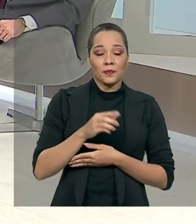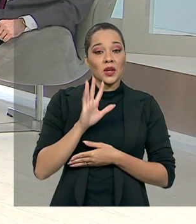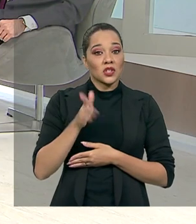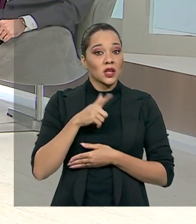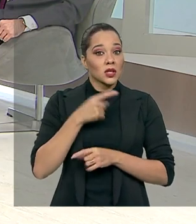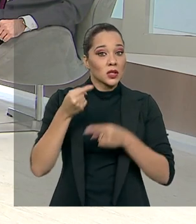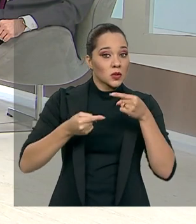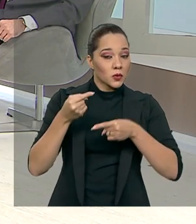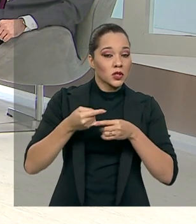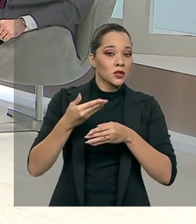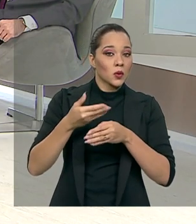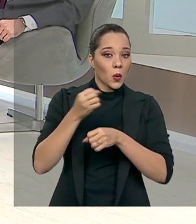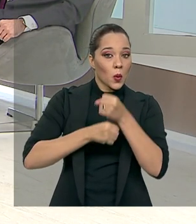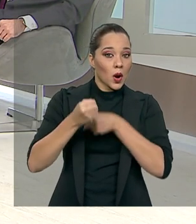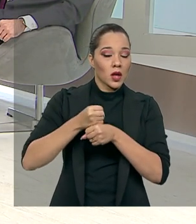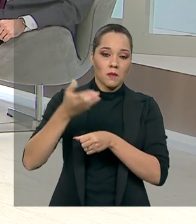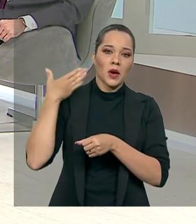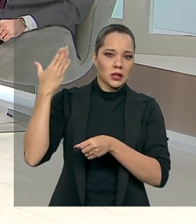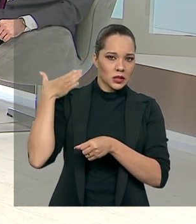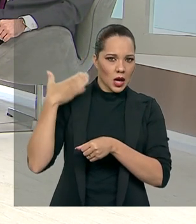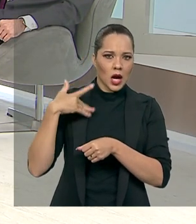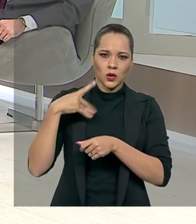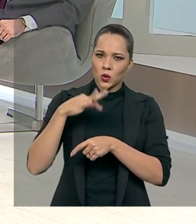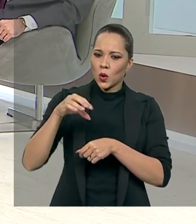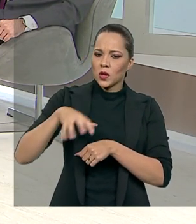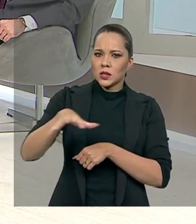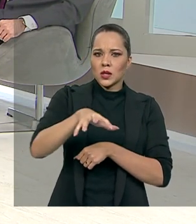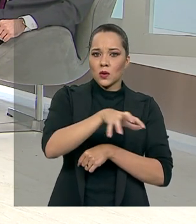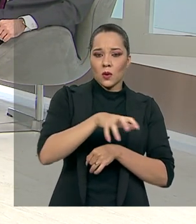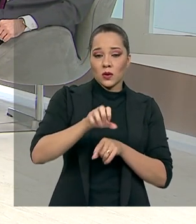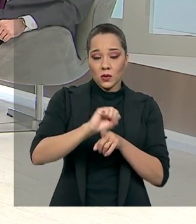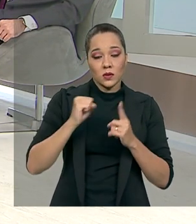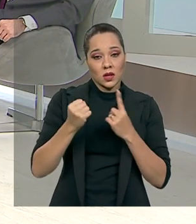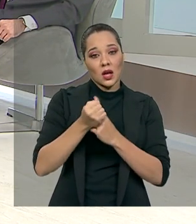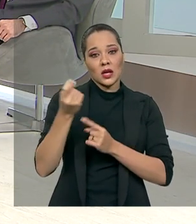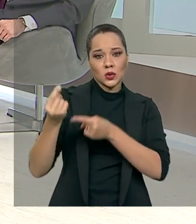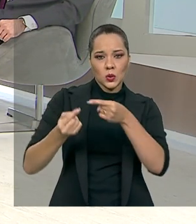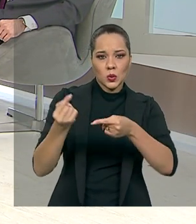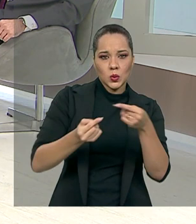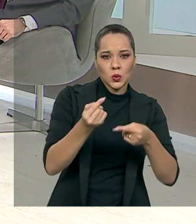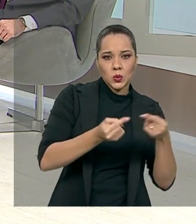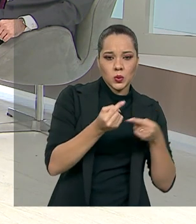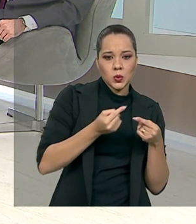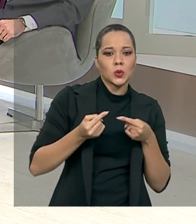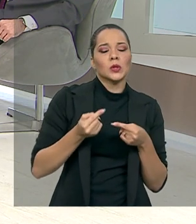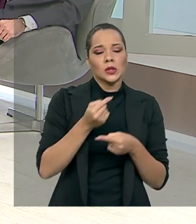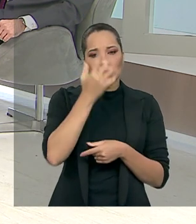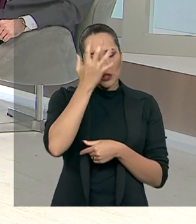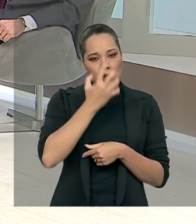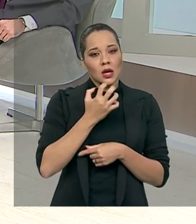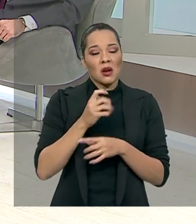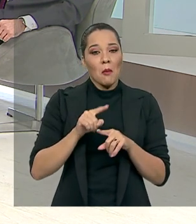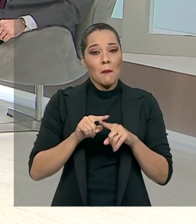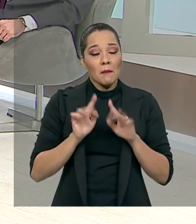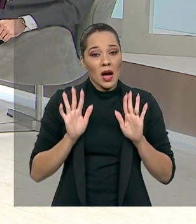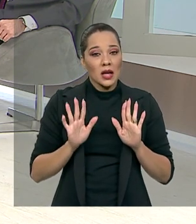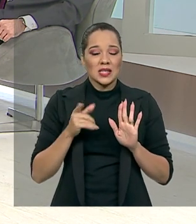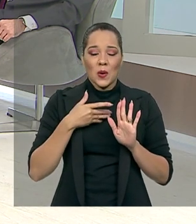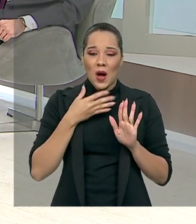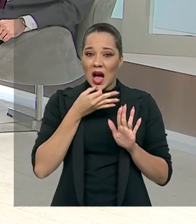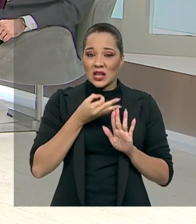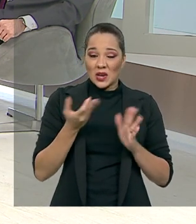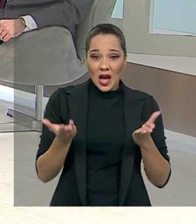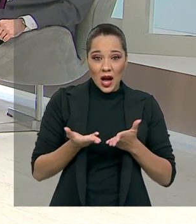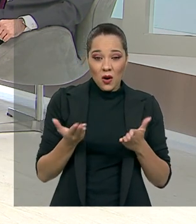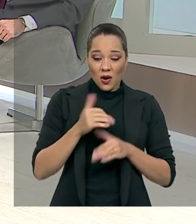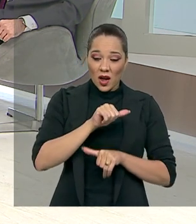com bastante ênfase em todos os setores da sociedade e de maneira bastante séria, mas eu acho que agora,